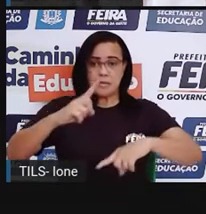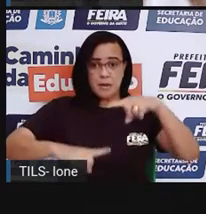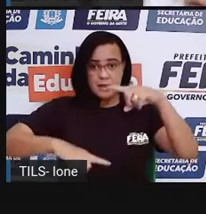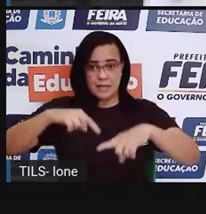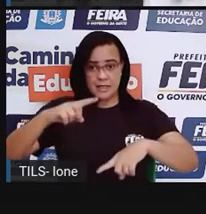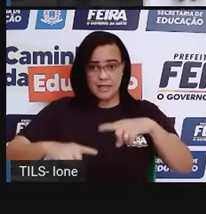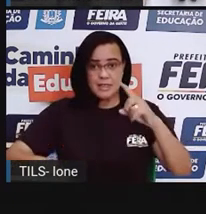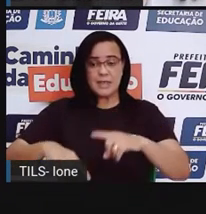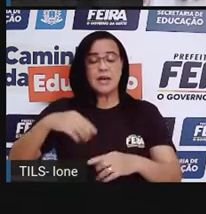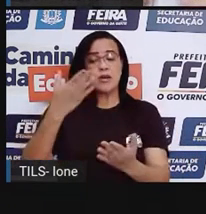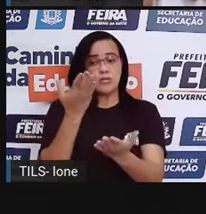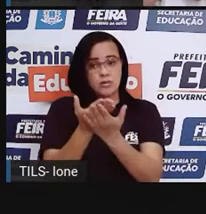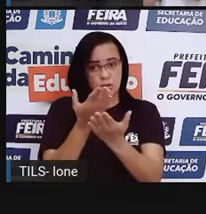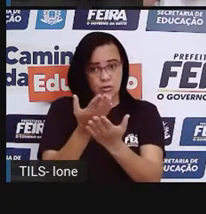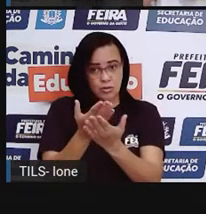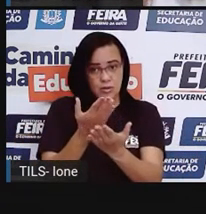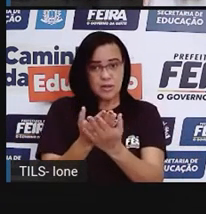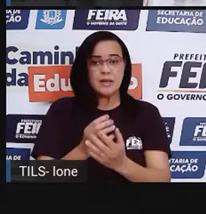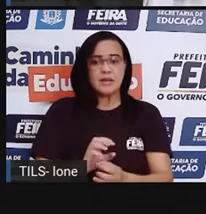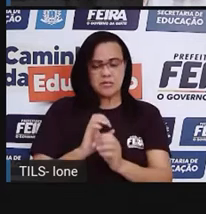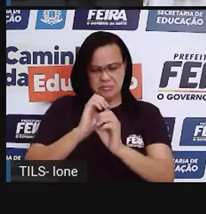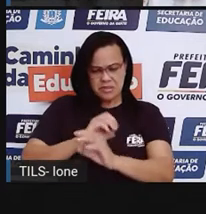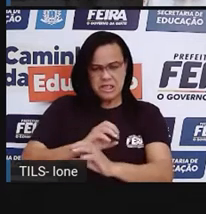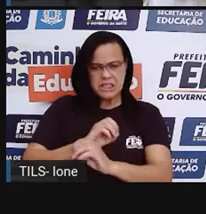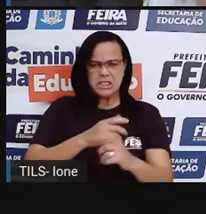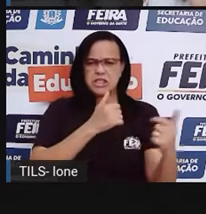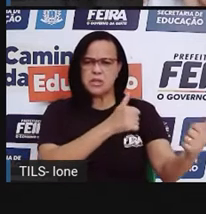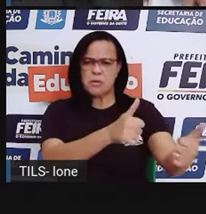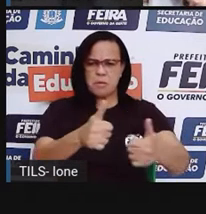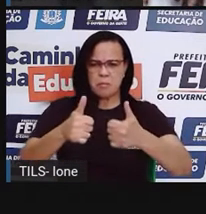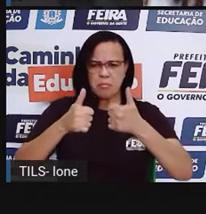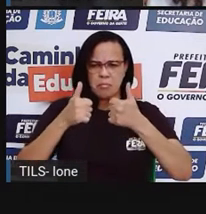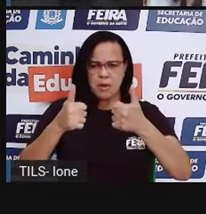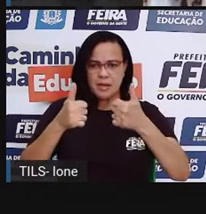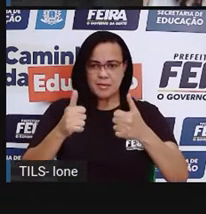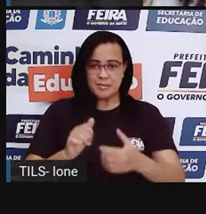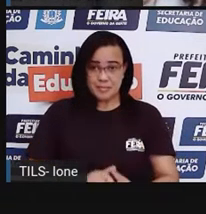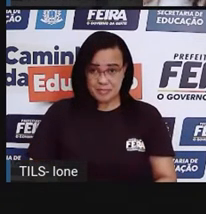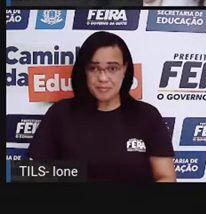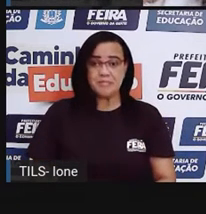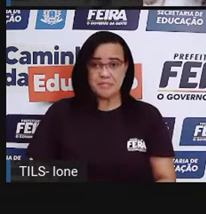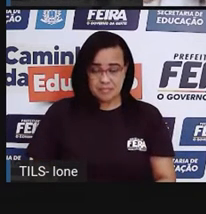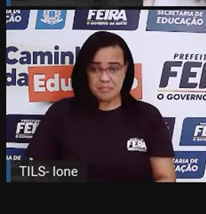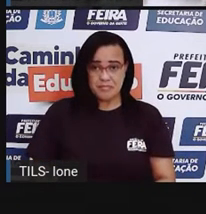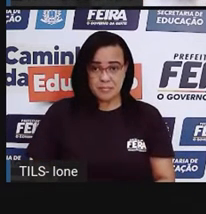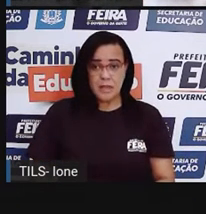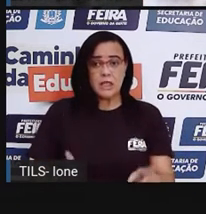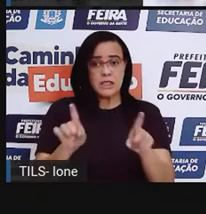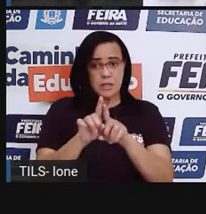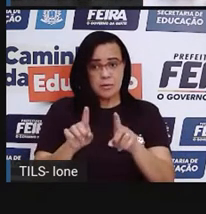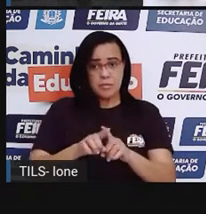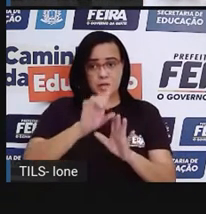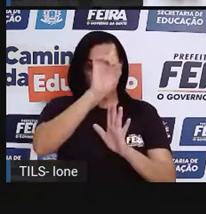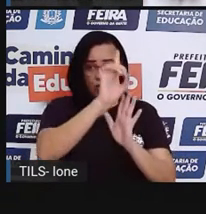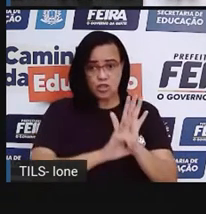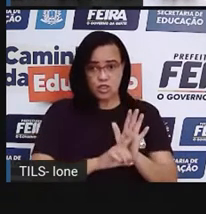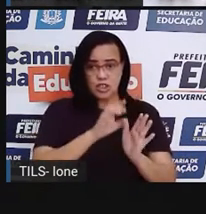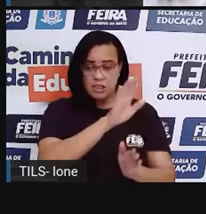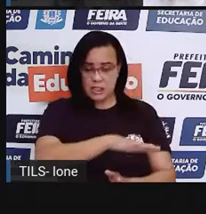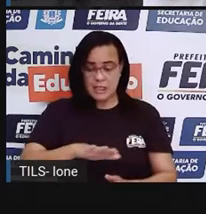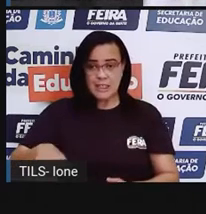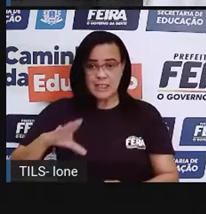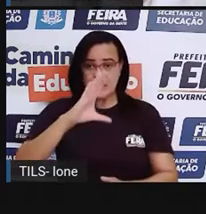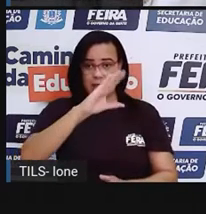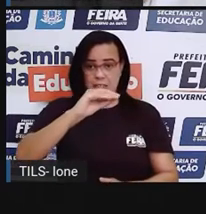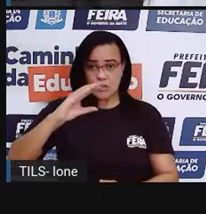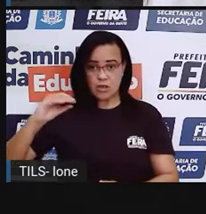né? A ter uma educação de qualidade, tá certo? Vocês têm direito ao respeito também. Então, toda criança,